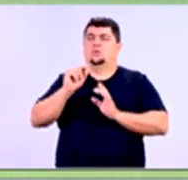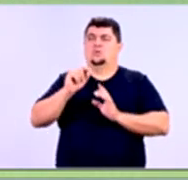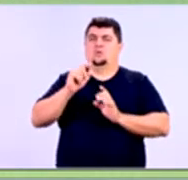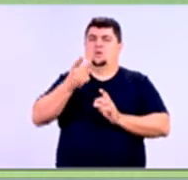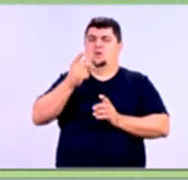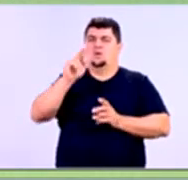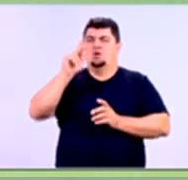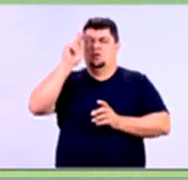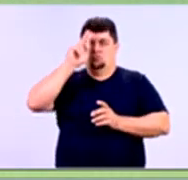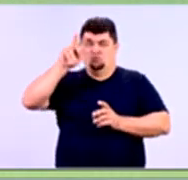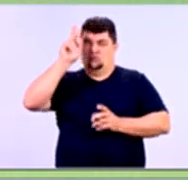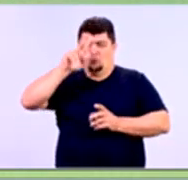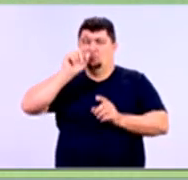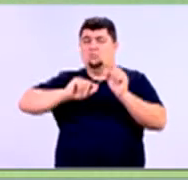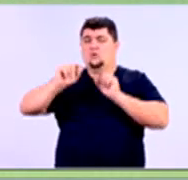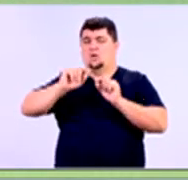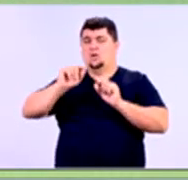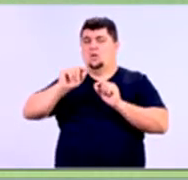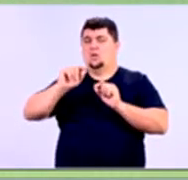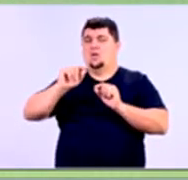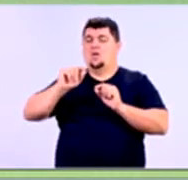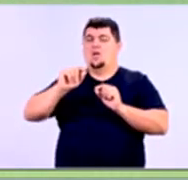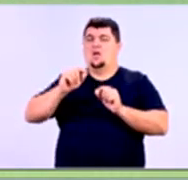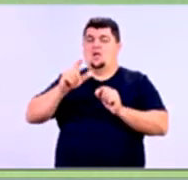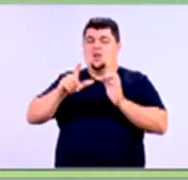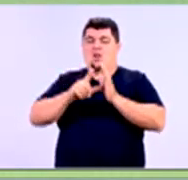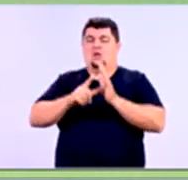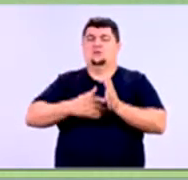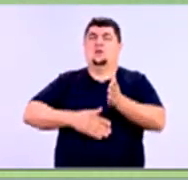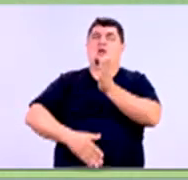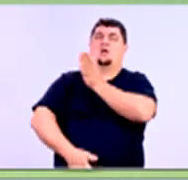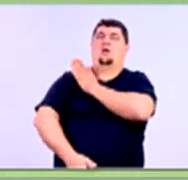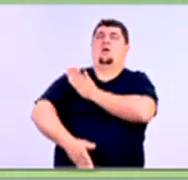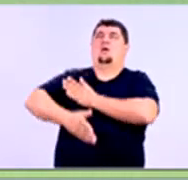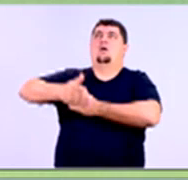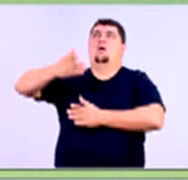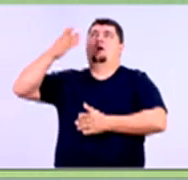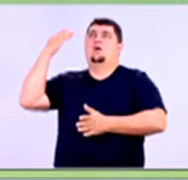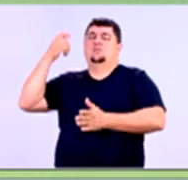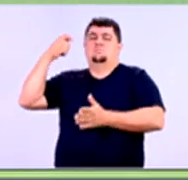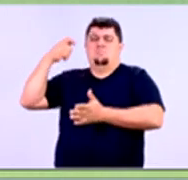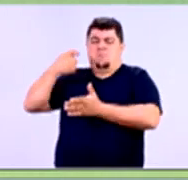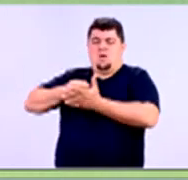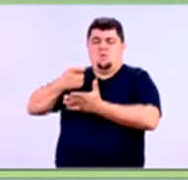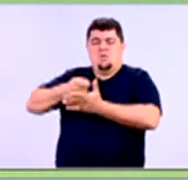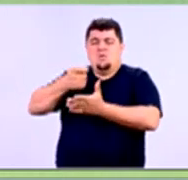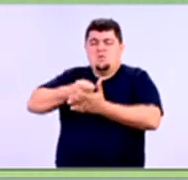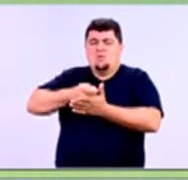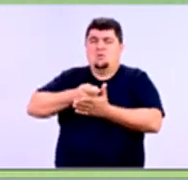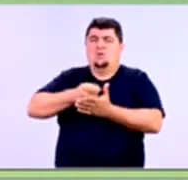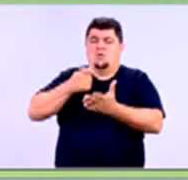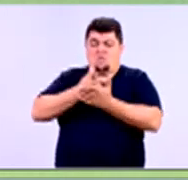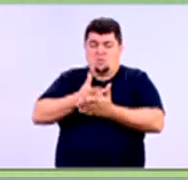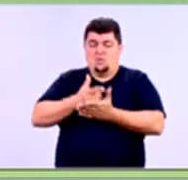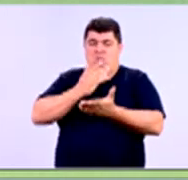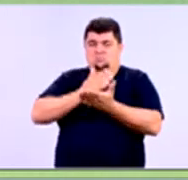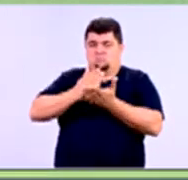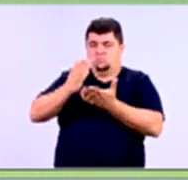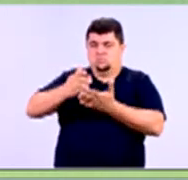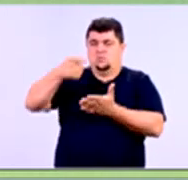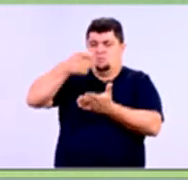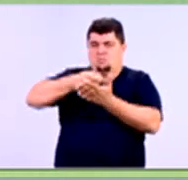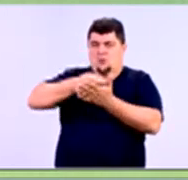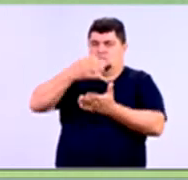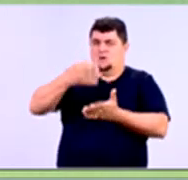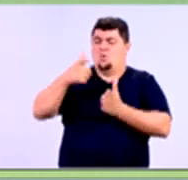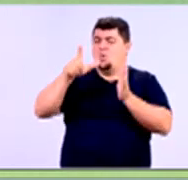histórico está ligado à série de pagamentos anteriores que a pessoa teve. Esse histórico pode ser com você ou com outras